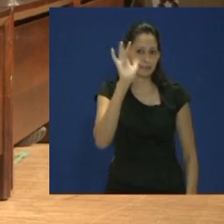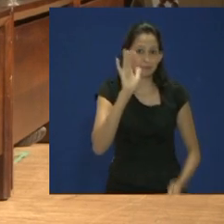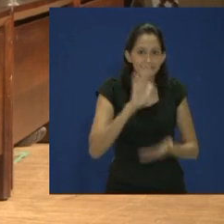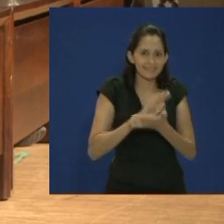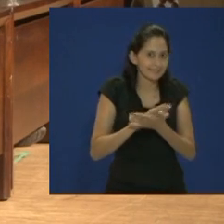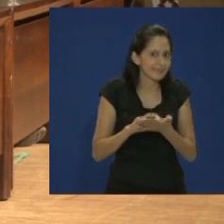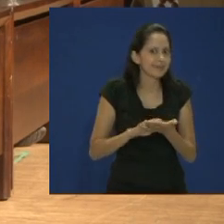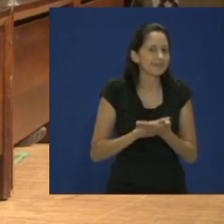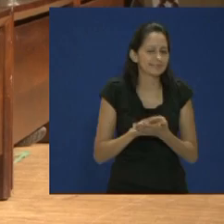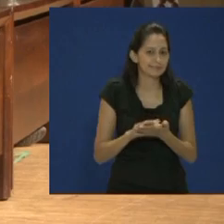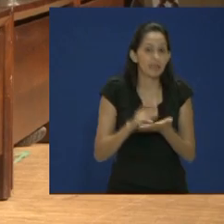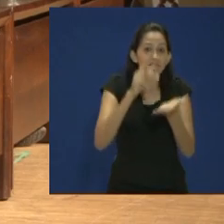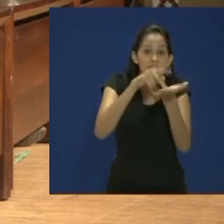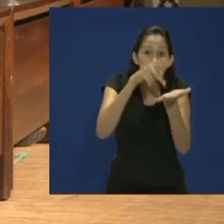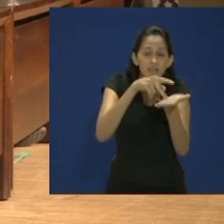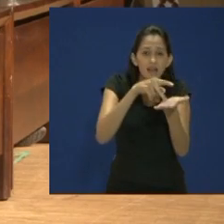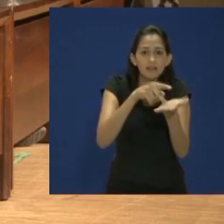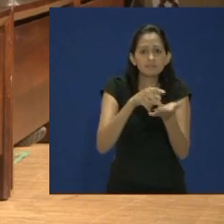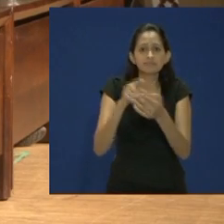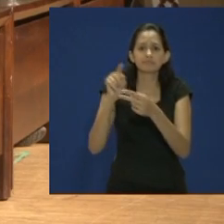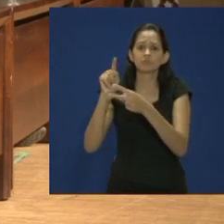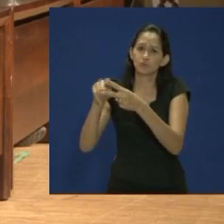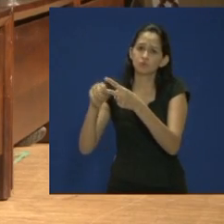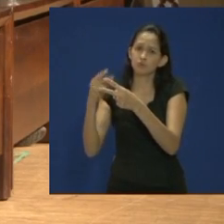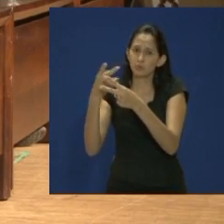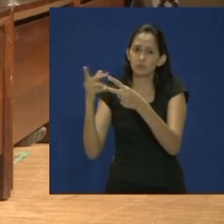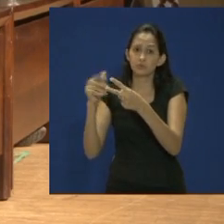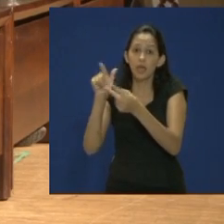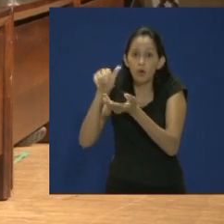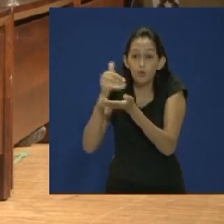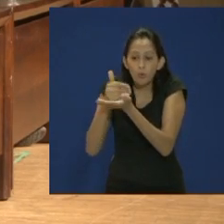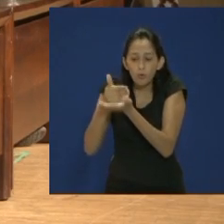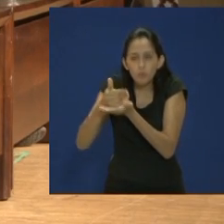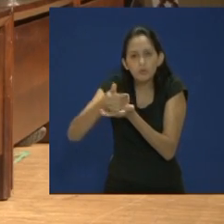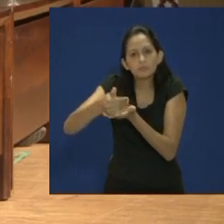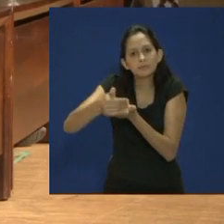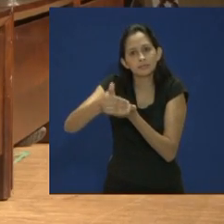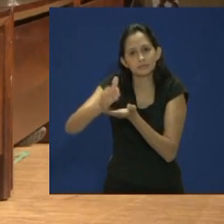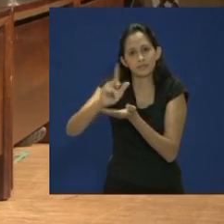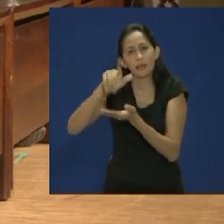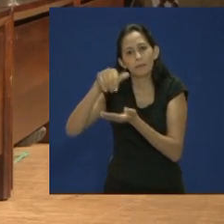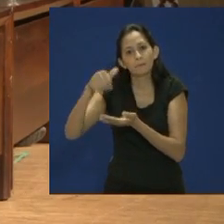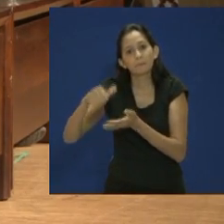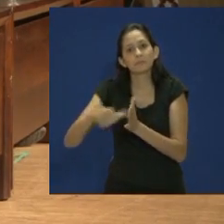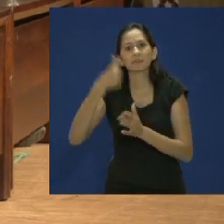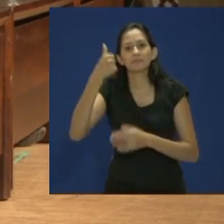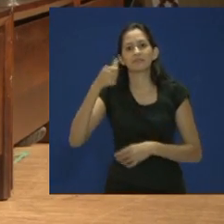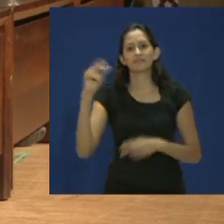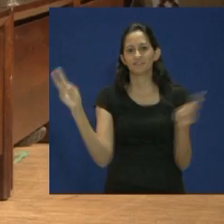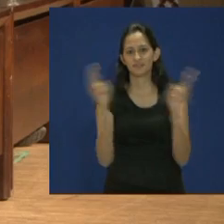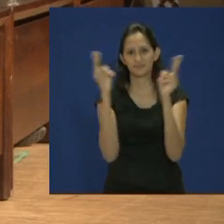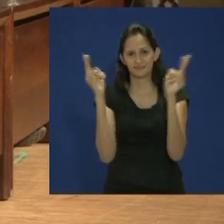Na verdade, esse foi o ponto inicial e também a nossa primeira vitória.